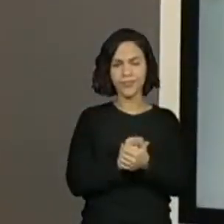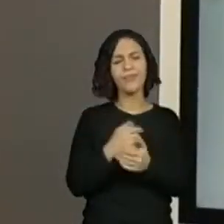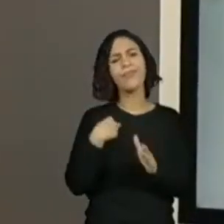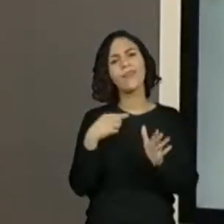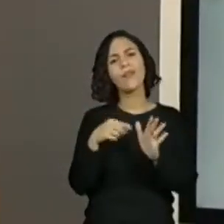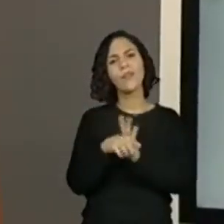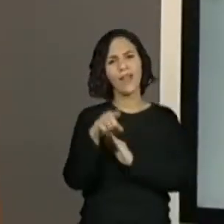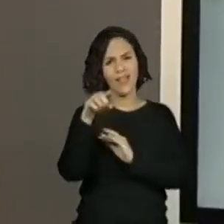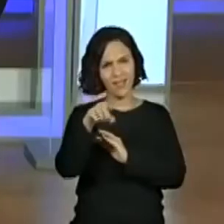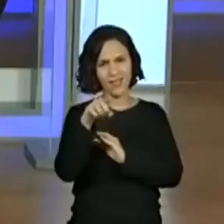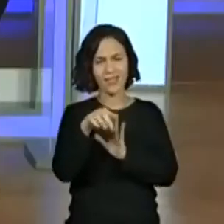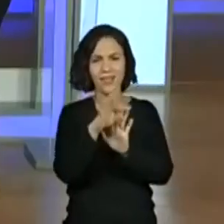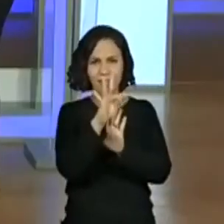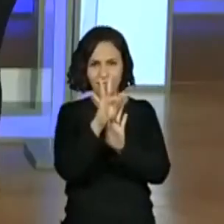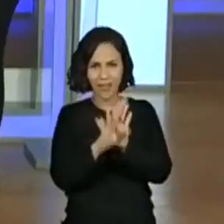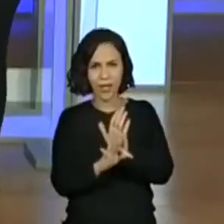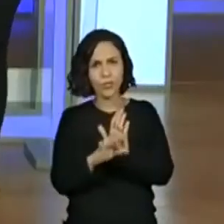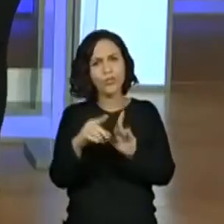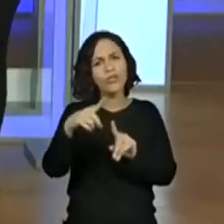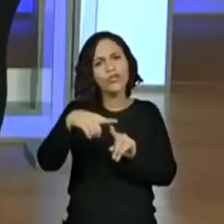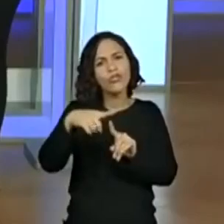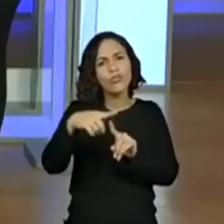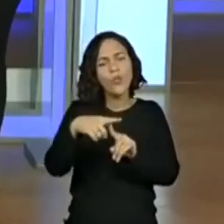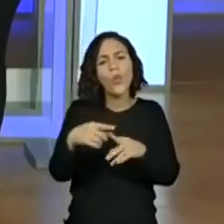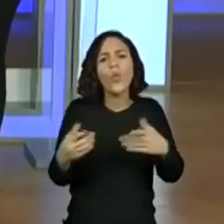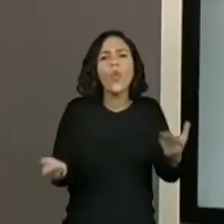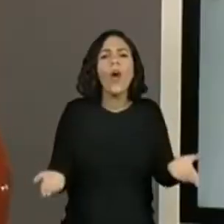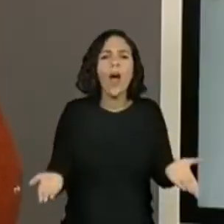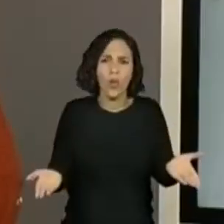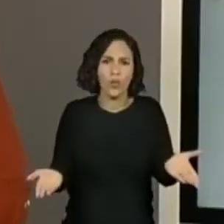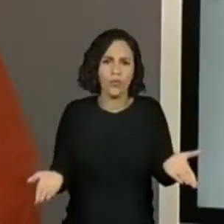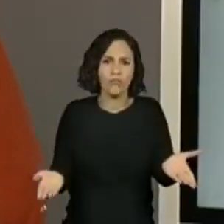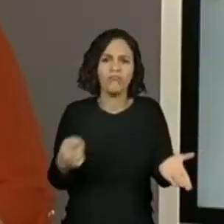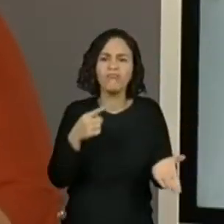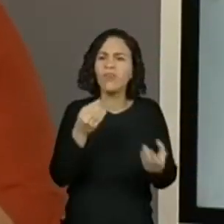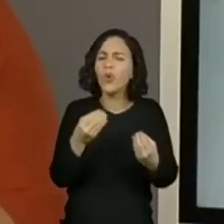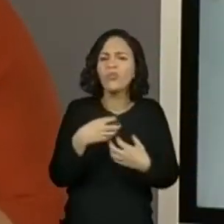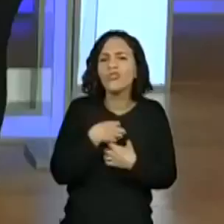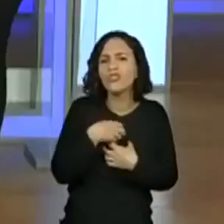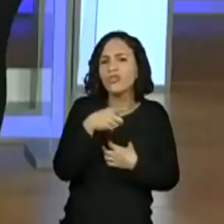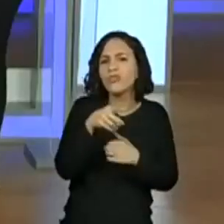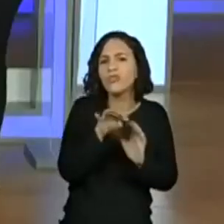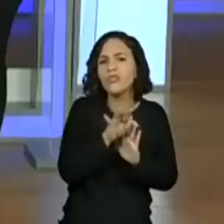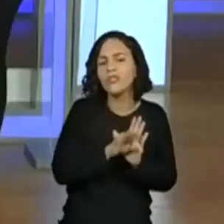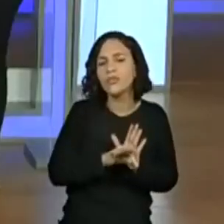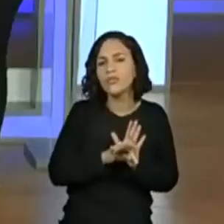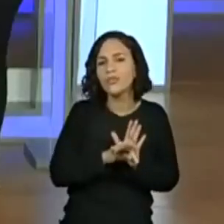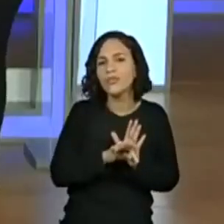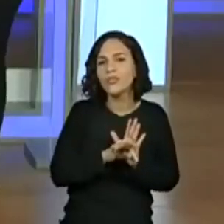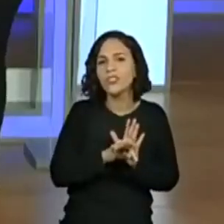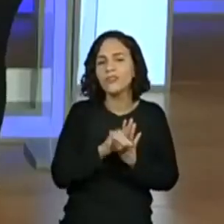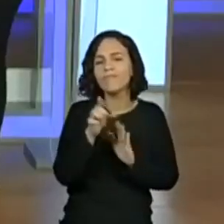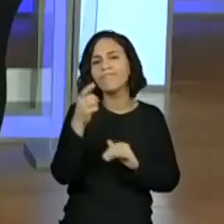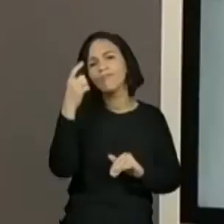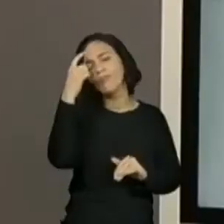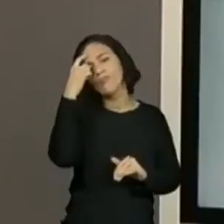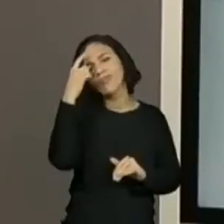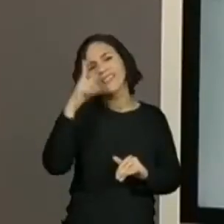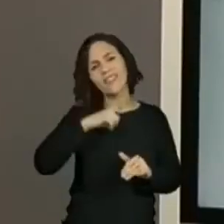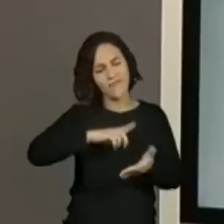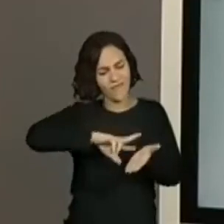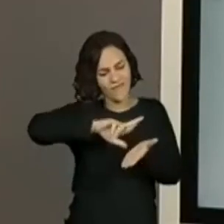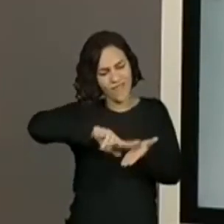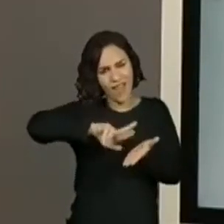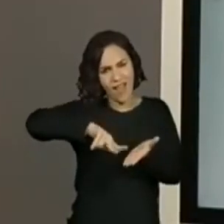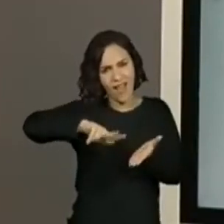é esse, professora Kelly? Que tipo de Esse texto que eu li, que tipo de texto é? Ah, professora Vivi. Pensa aí em todos os gêneros textuais